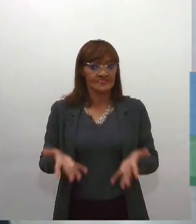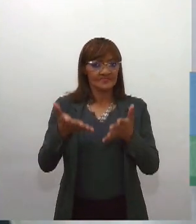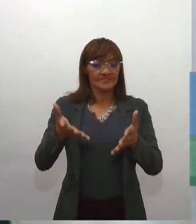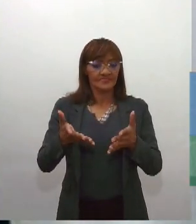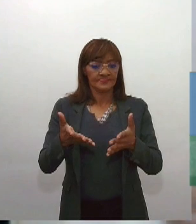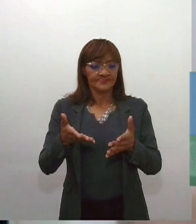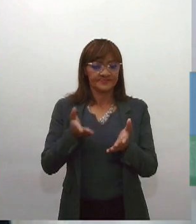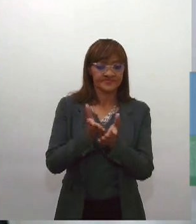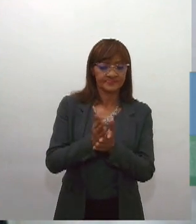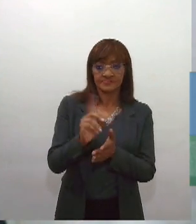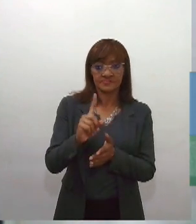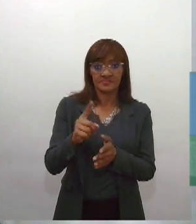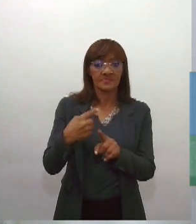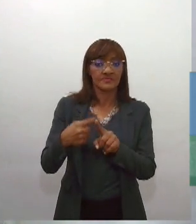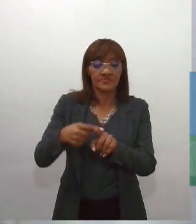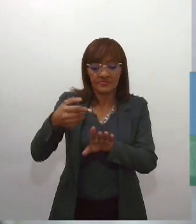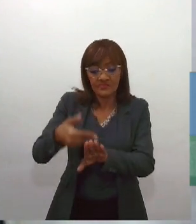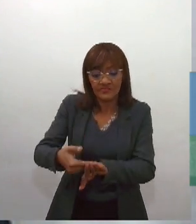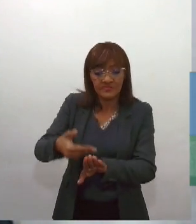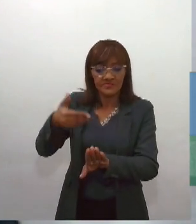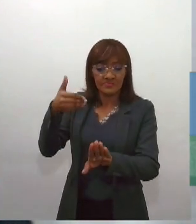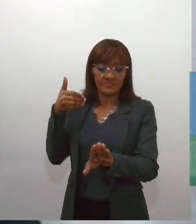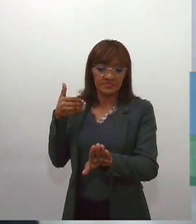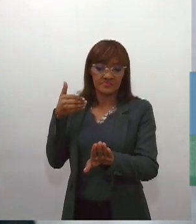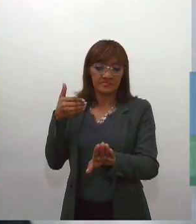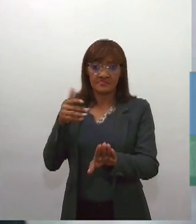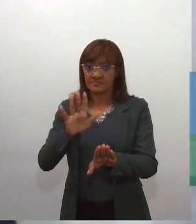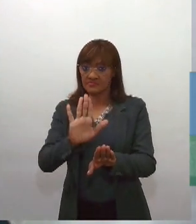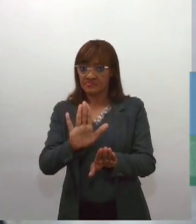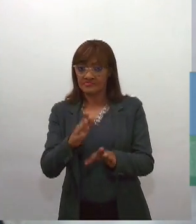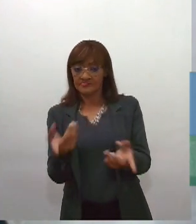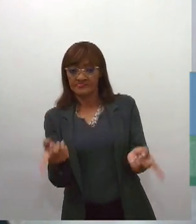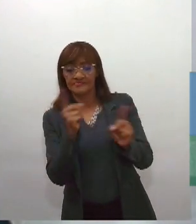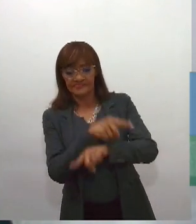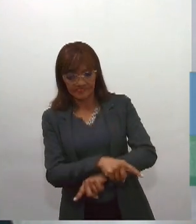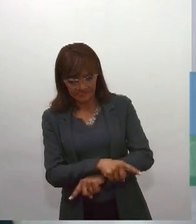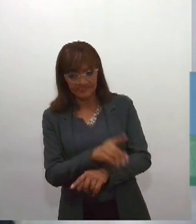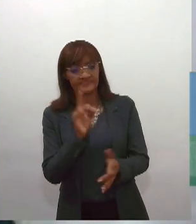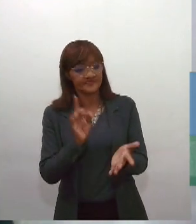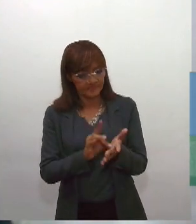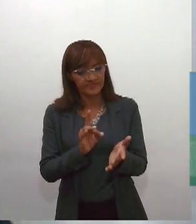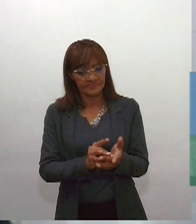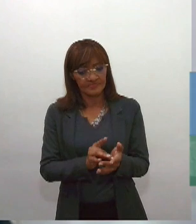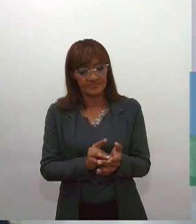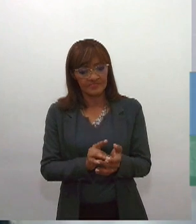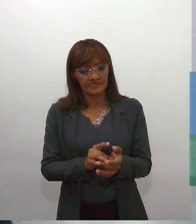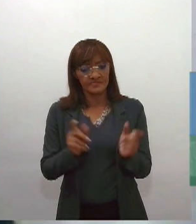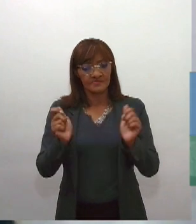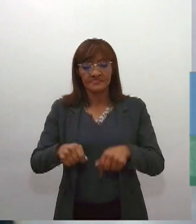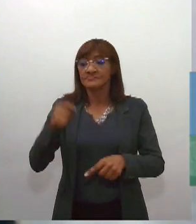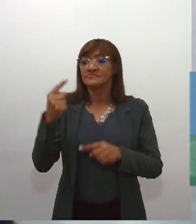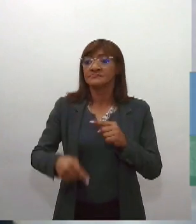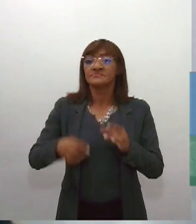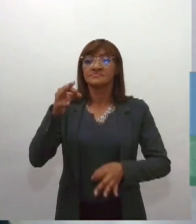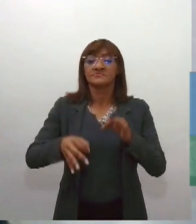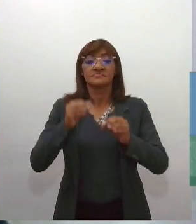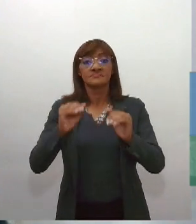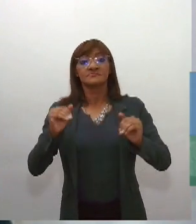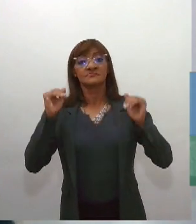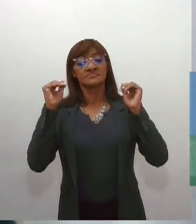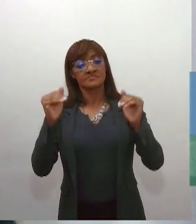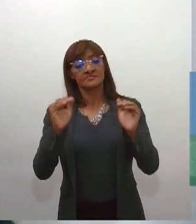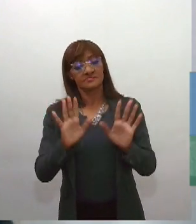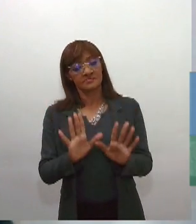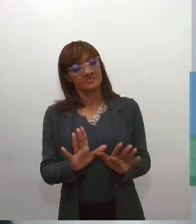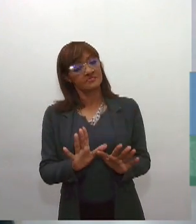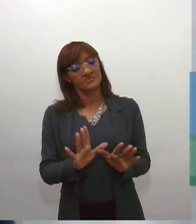lá atrás, eu acho que foi o contrário, eu acho que foi uma tentativa realmente de conter uma atuação do Supremo Tribunal Federal contra grupos, eu